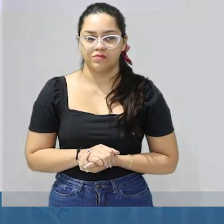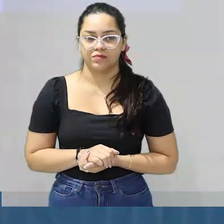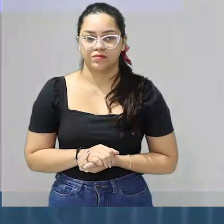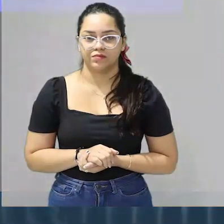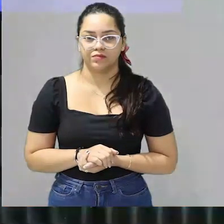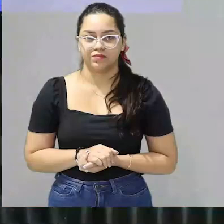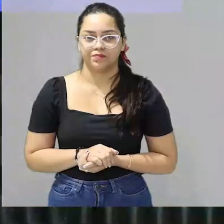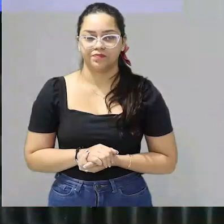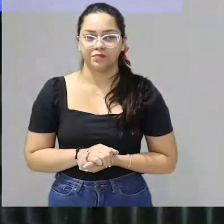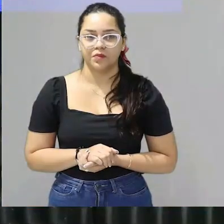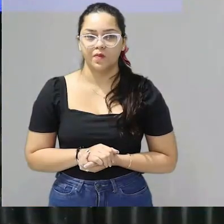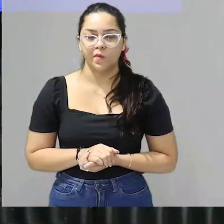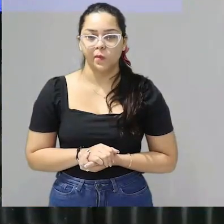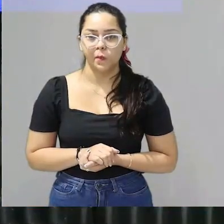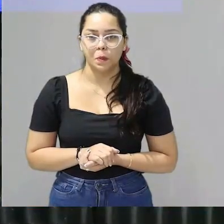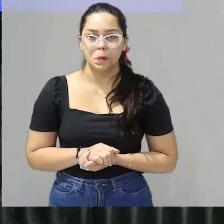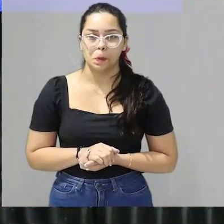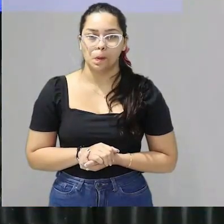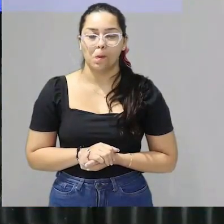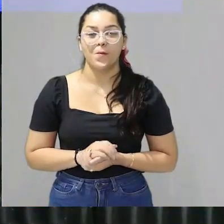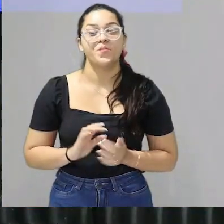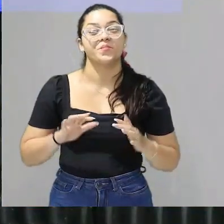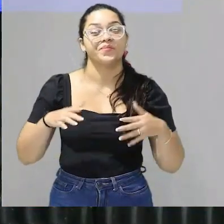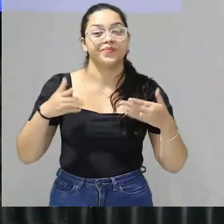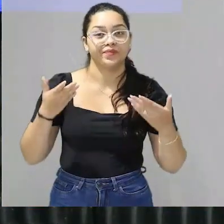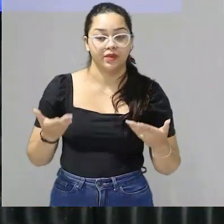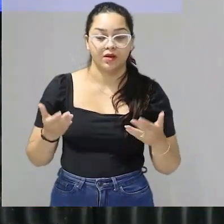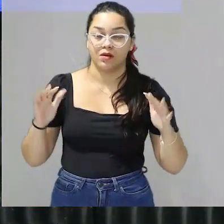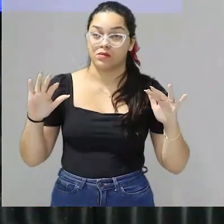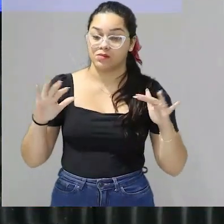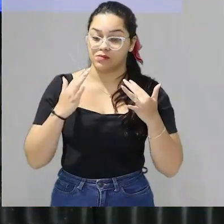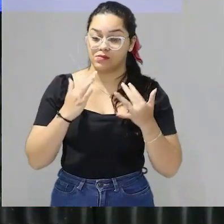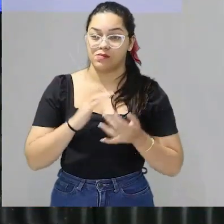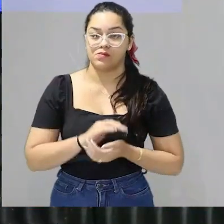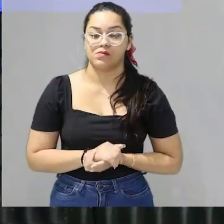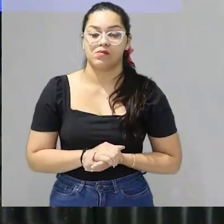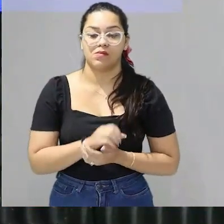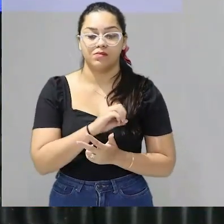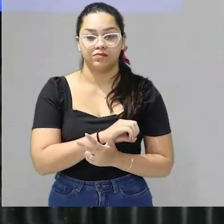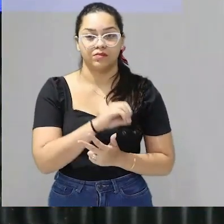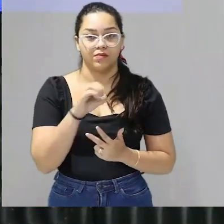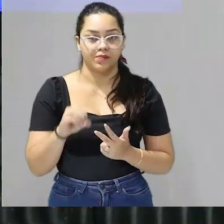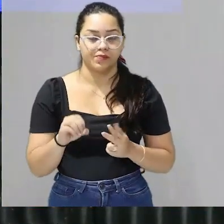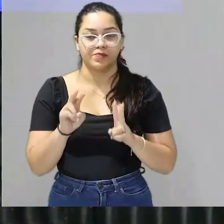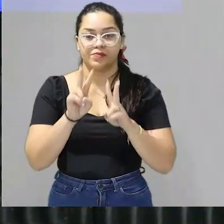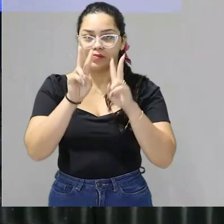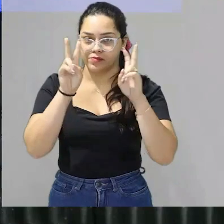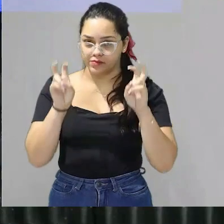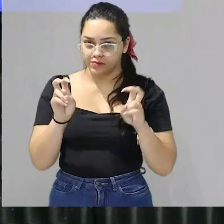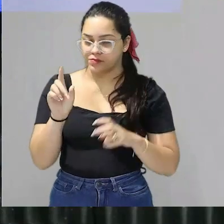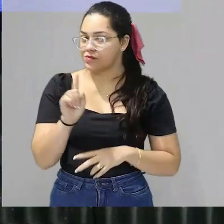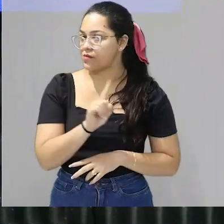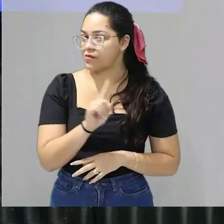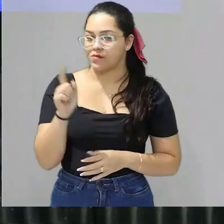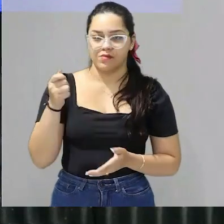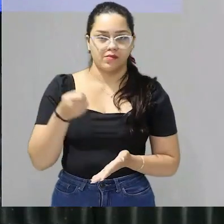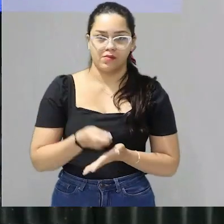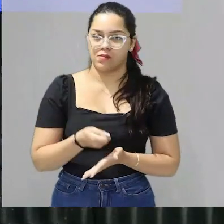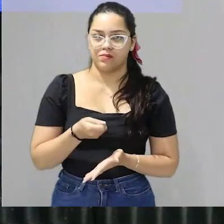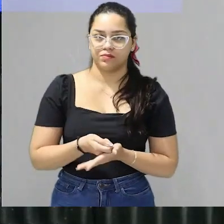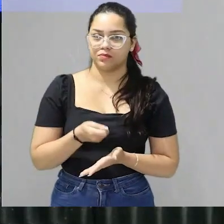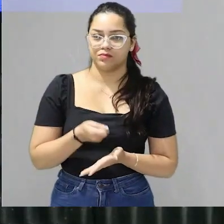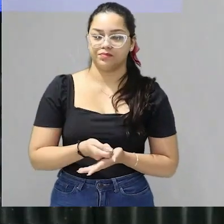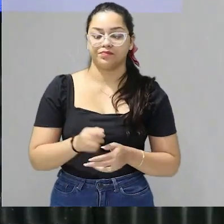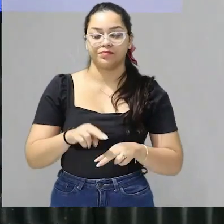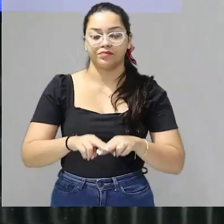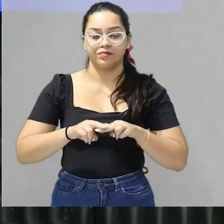competências avaliativas então olha só turma no ENEM o título não é obrigatório